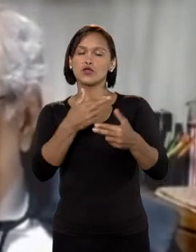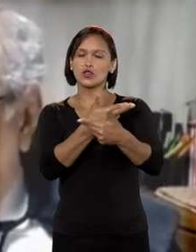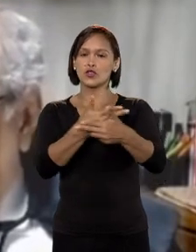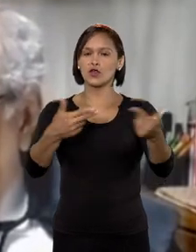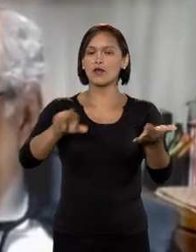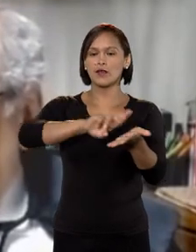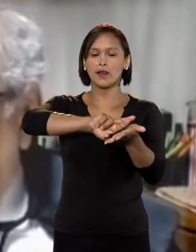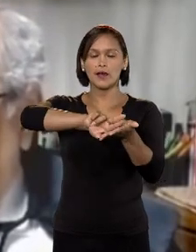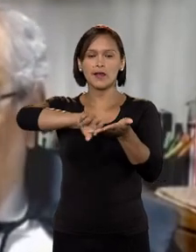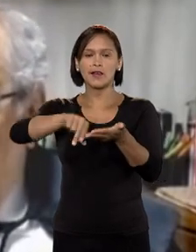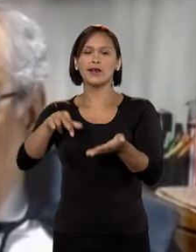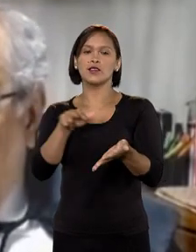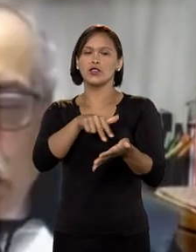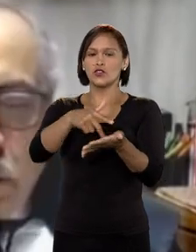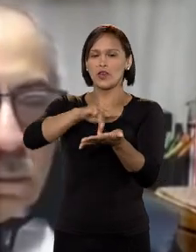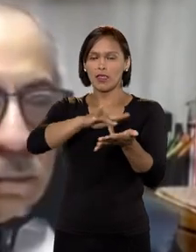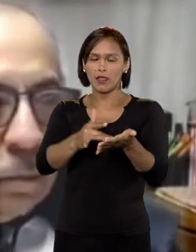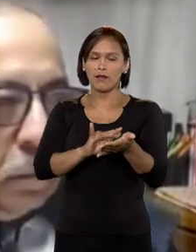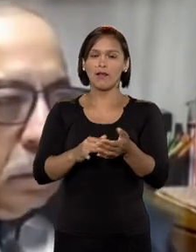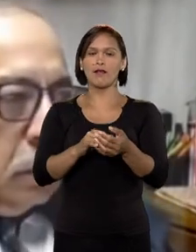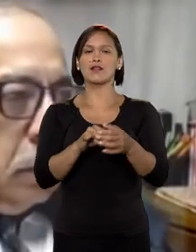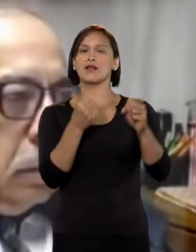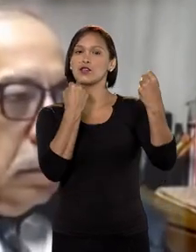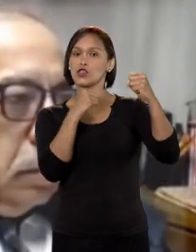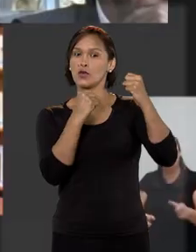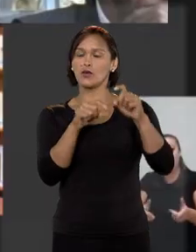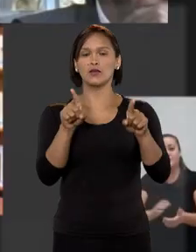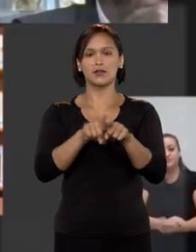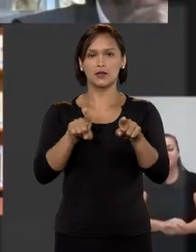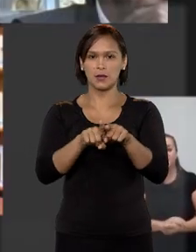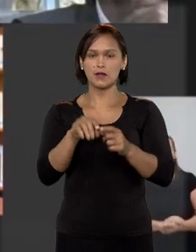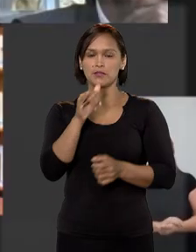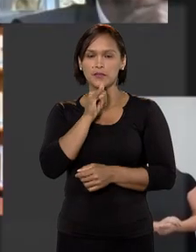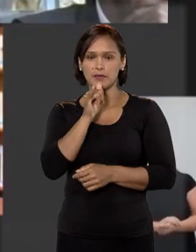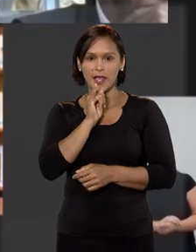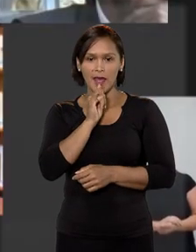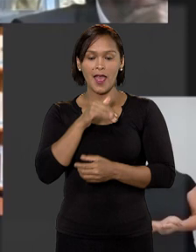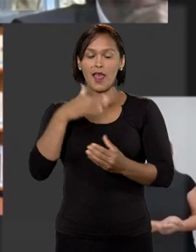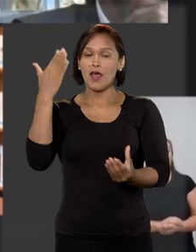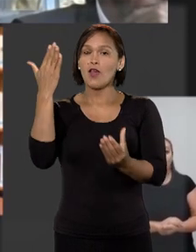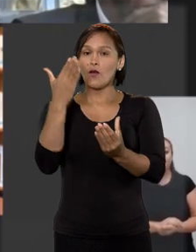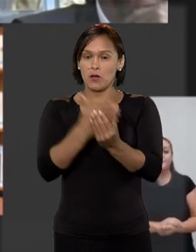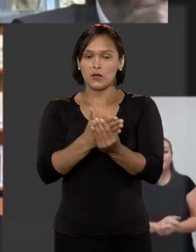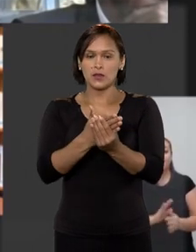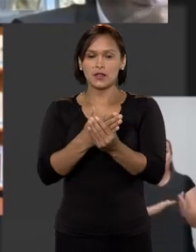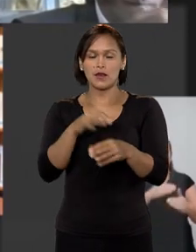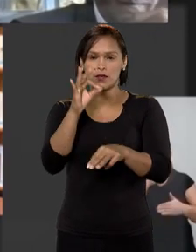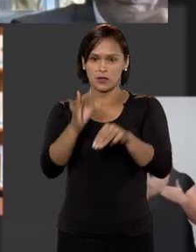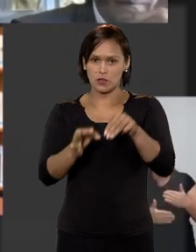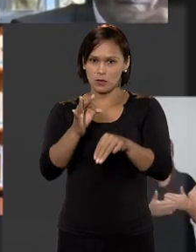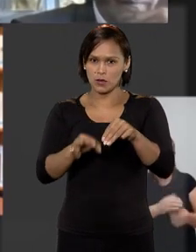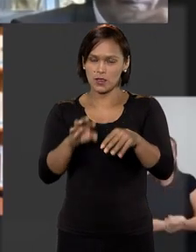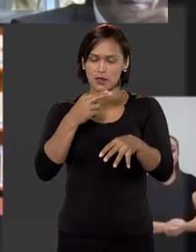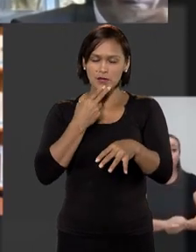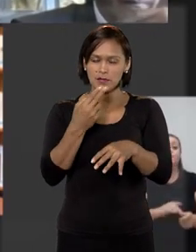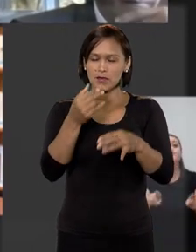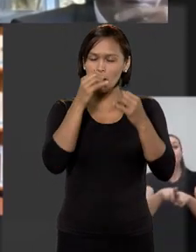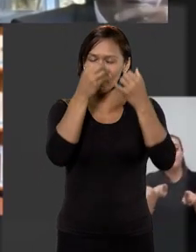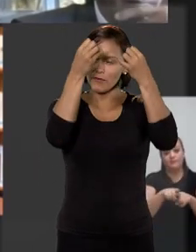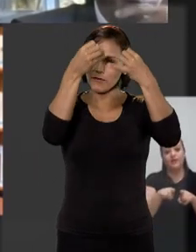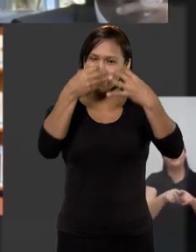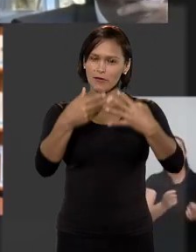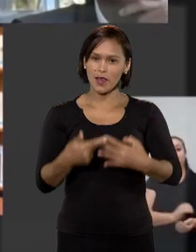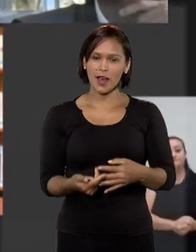atividades, como aula de dança e artes marciais, por exemplo. Em relação ao caso do processo, o ministro citou precedentes do